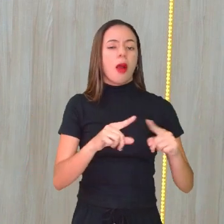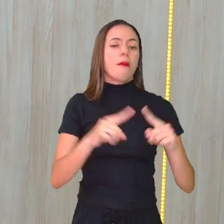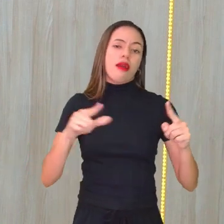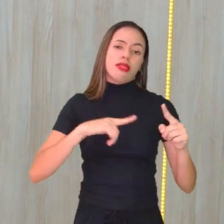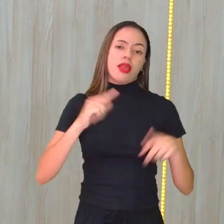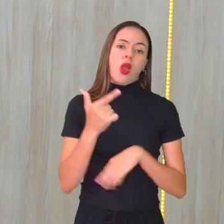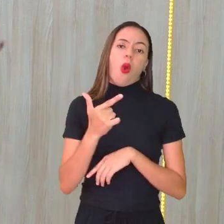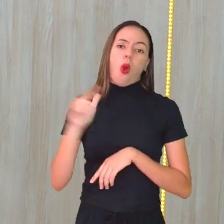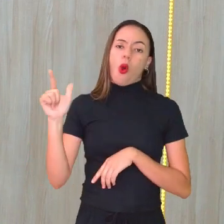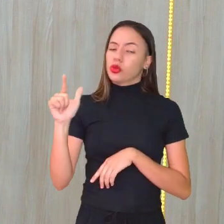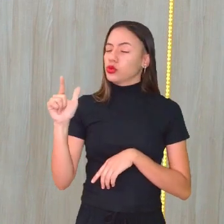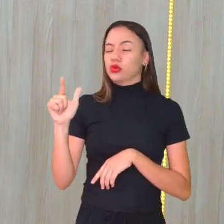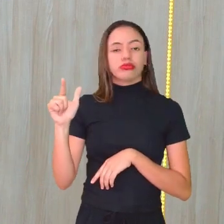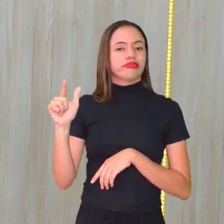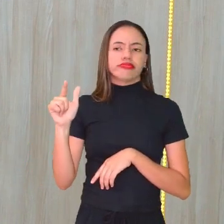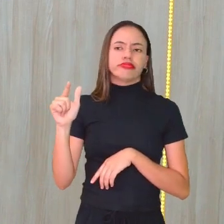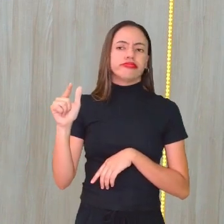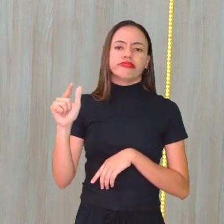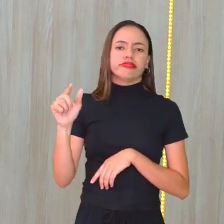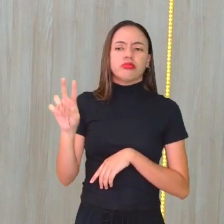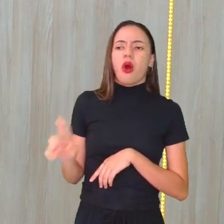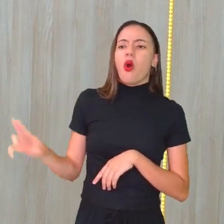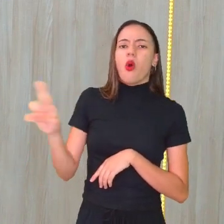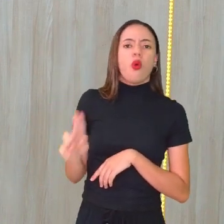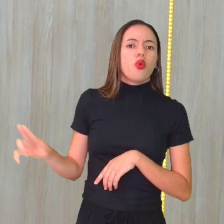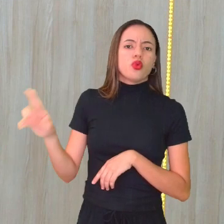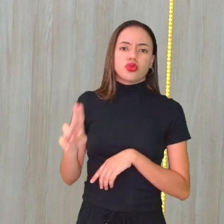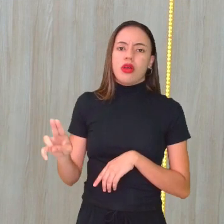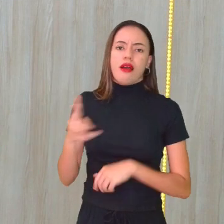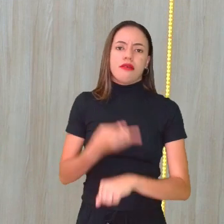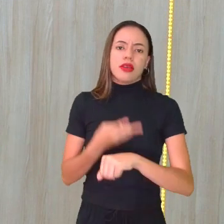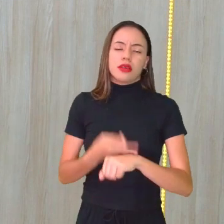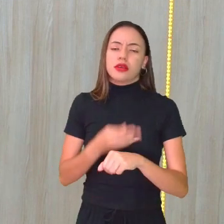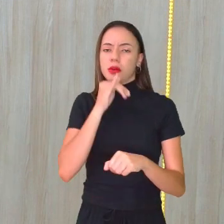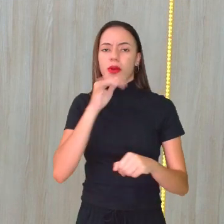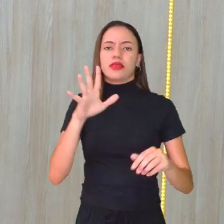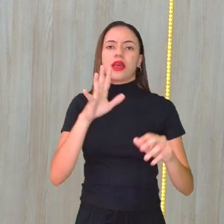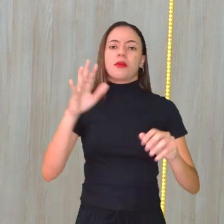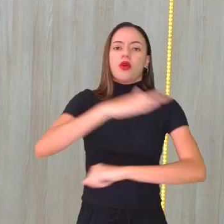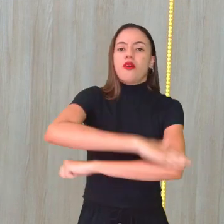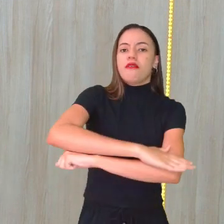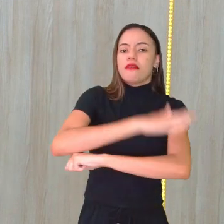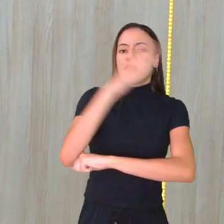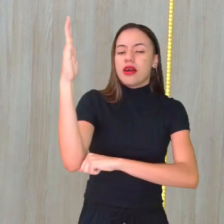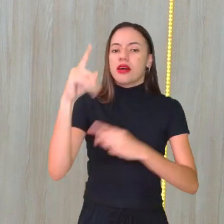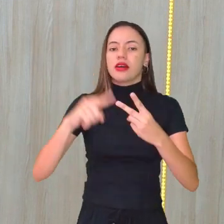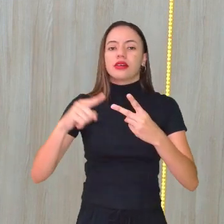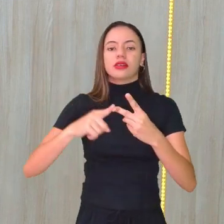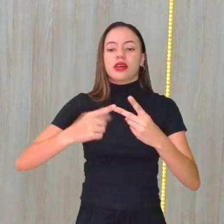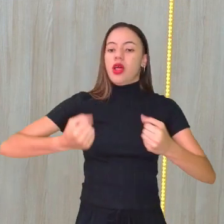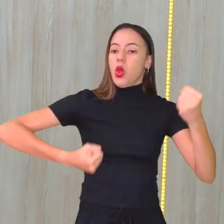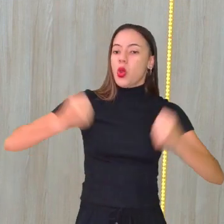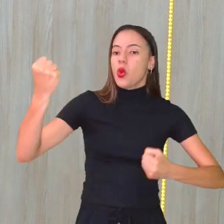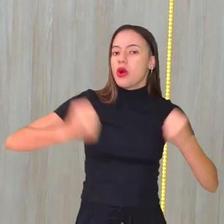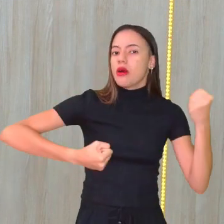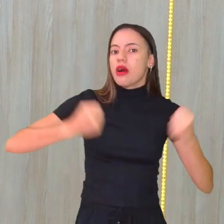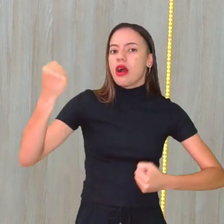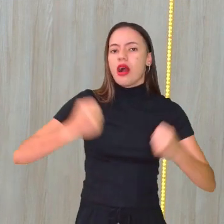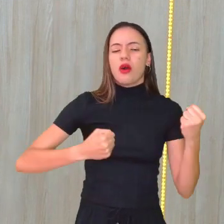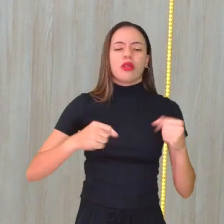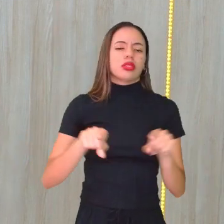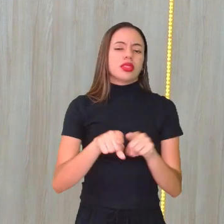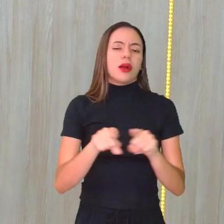N usos para o vidro. Eu uso vidro na janela, no parabrisa do carro e vários